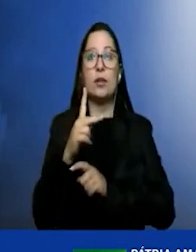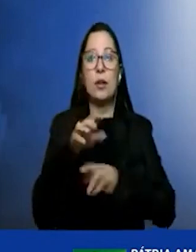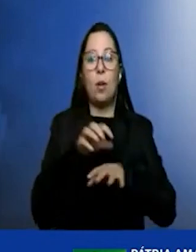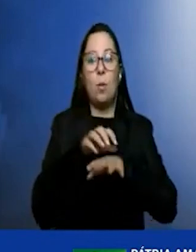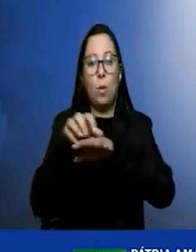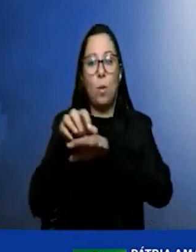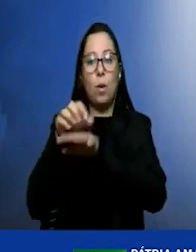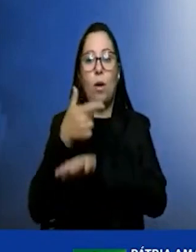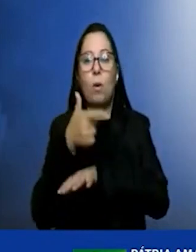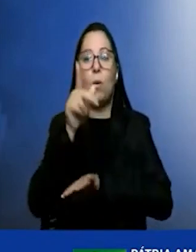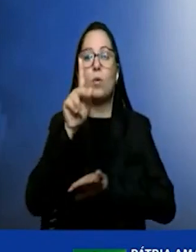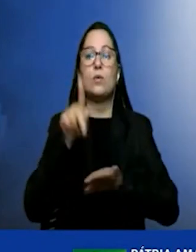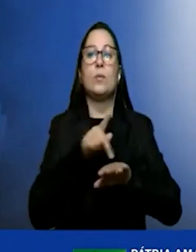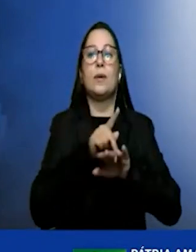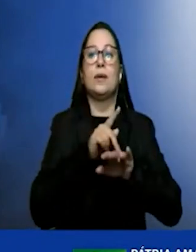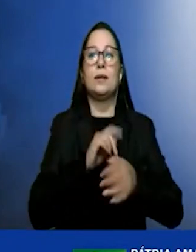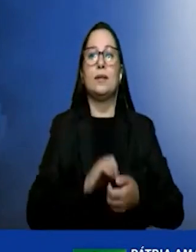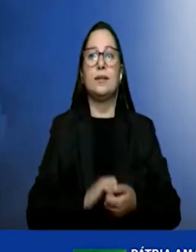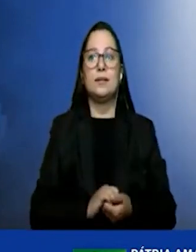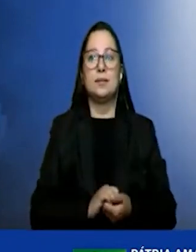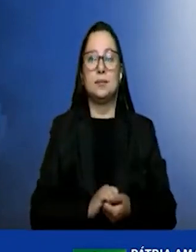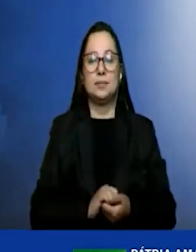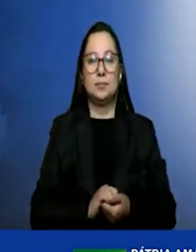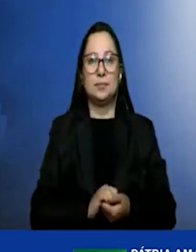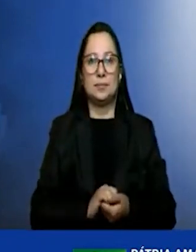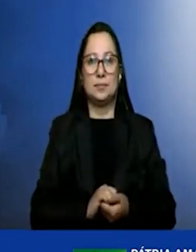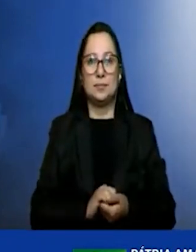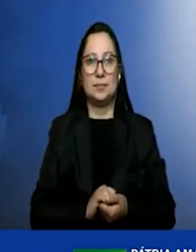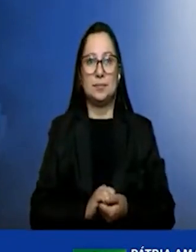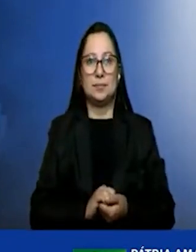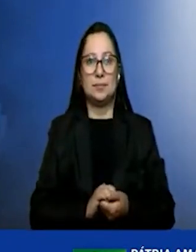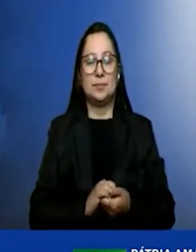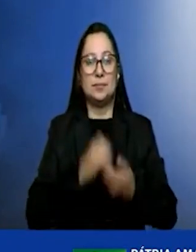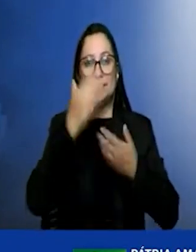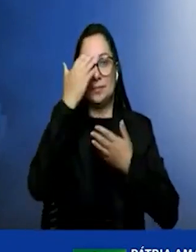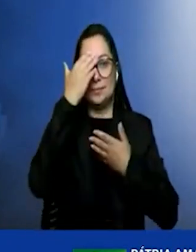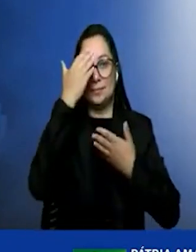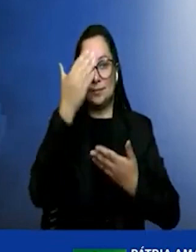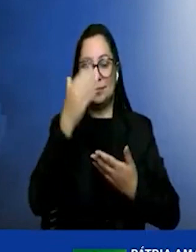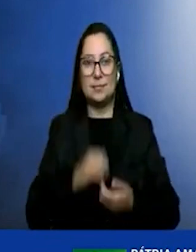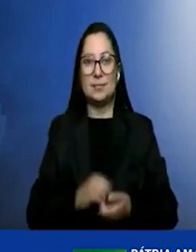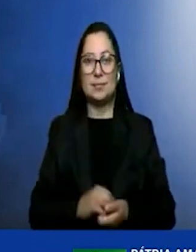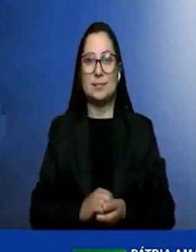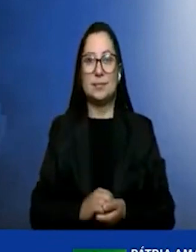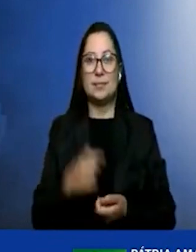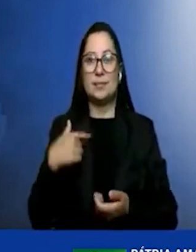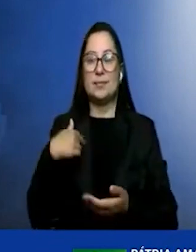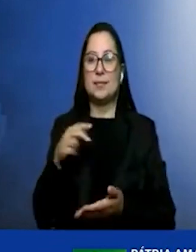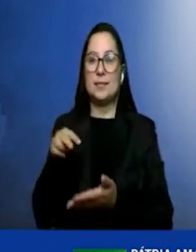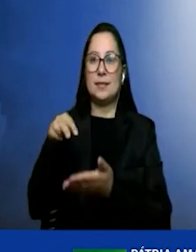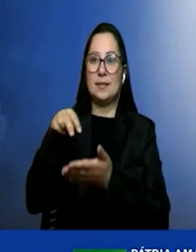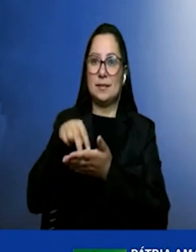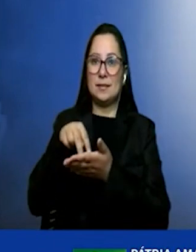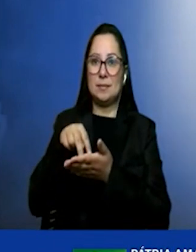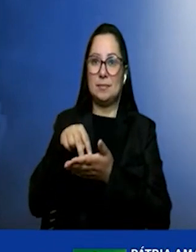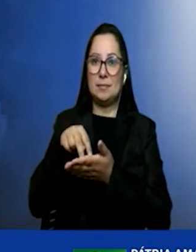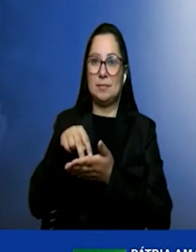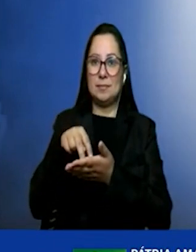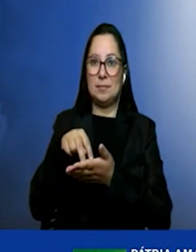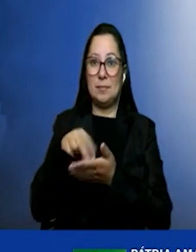Meu amigo Léo, por favor, nos contribui. Obrigado, Amon. Se me permite, eu vou ficar em pé ali. Pode fazer em pé?